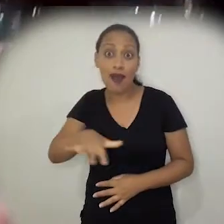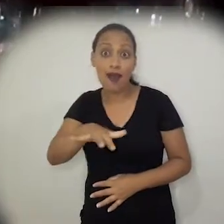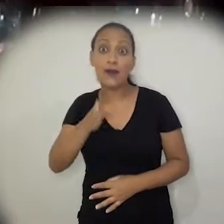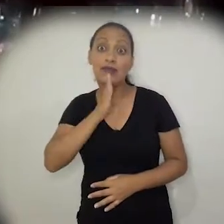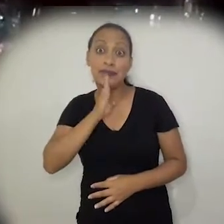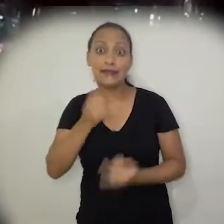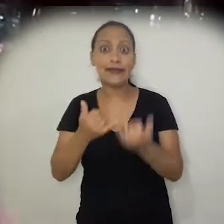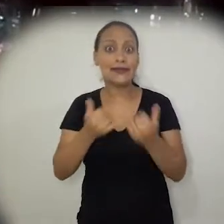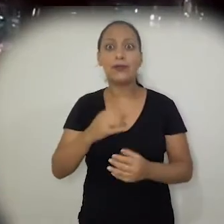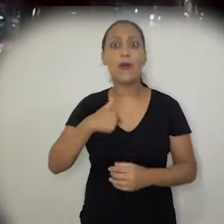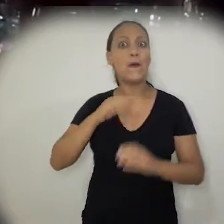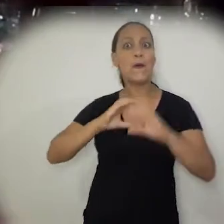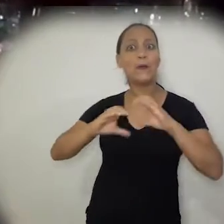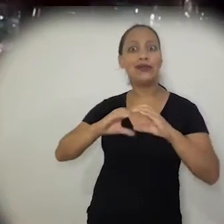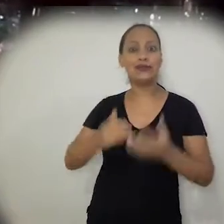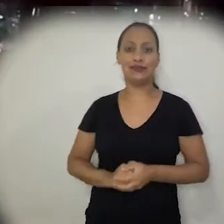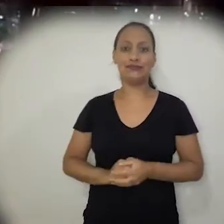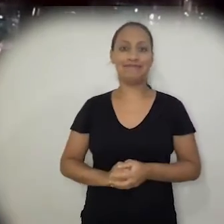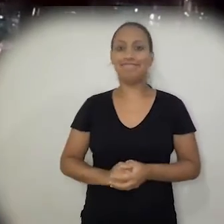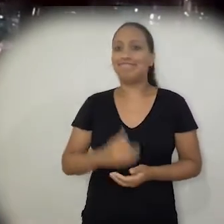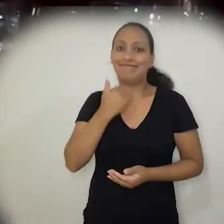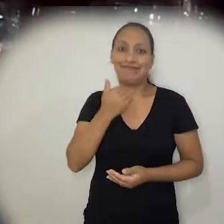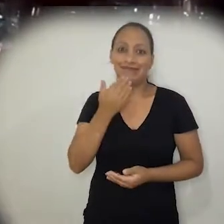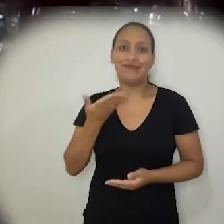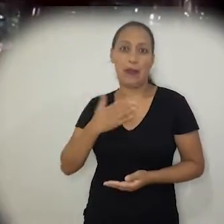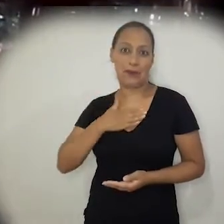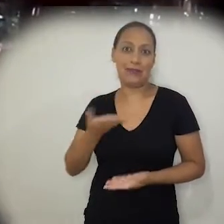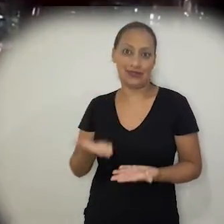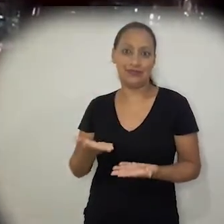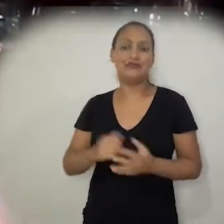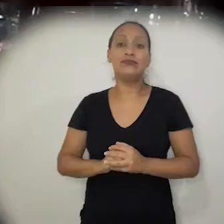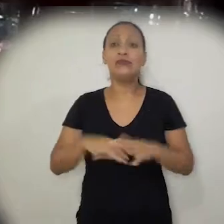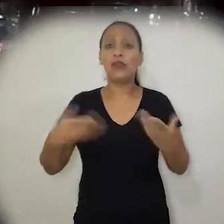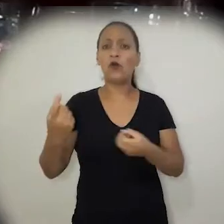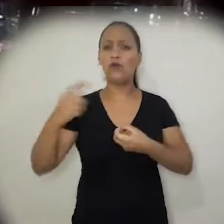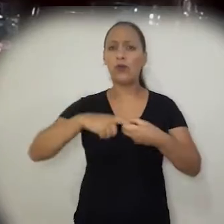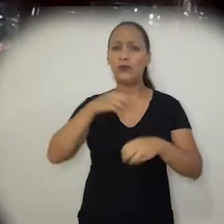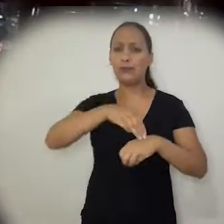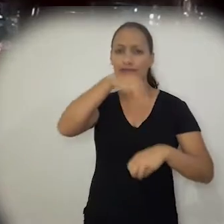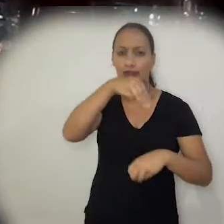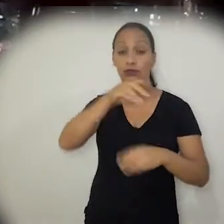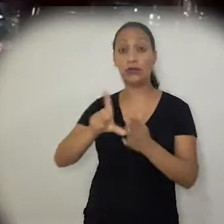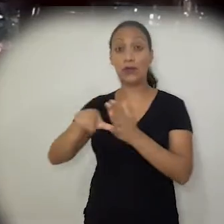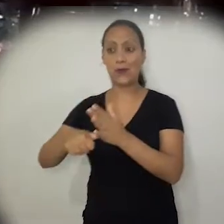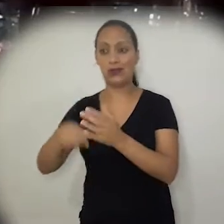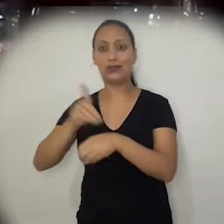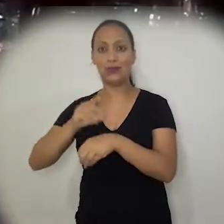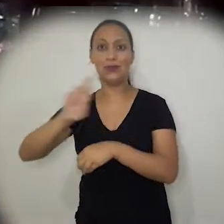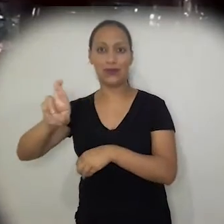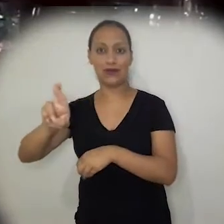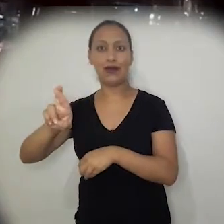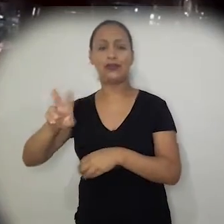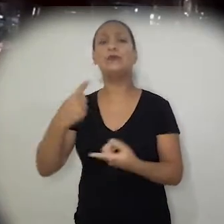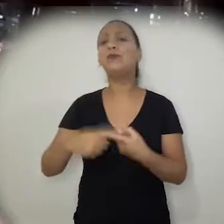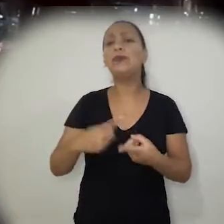comunicação. aquilo já não servia mais pra mim. Então eu retornei pro mestrado e depois pro doutorado,